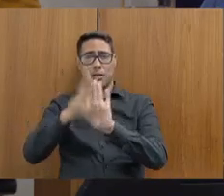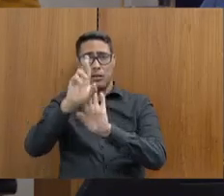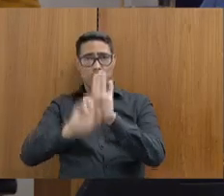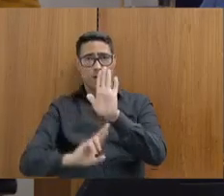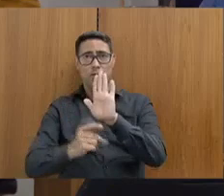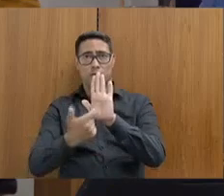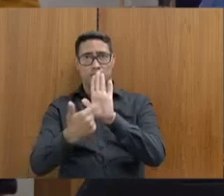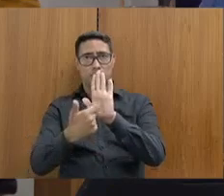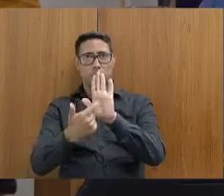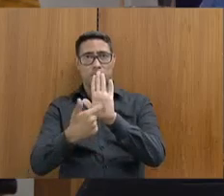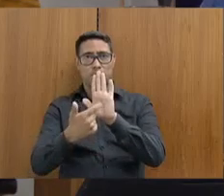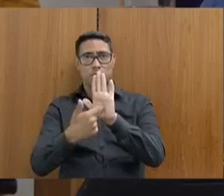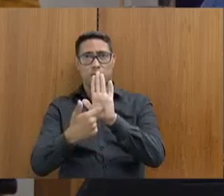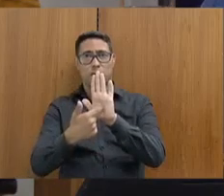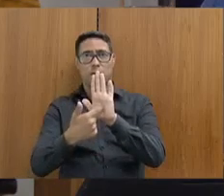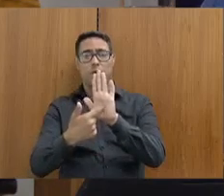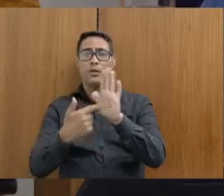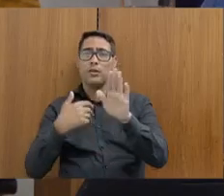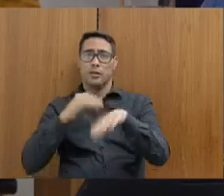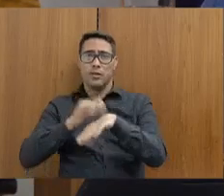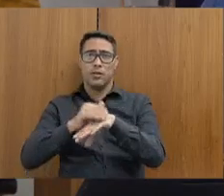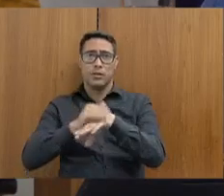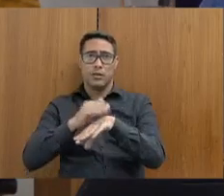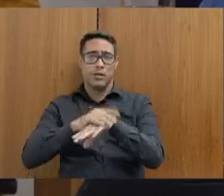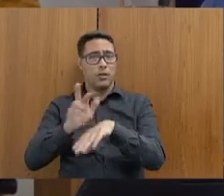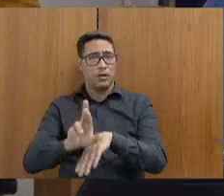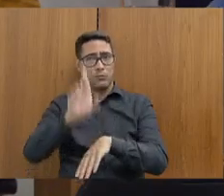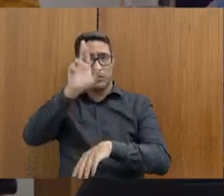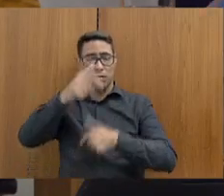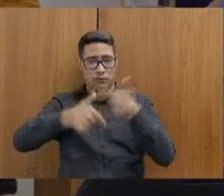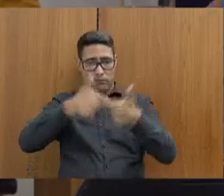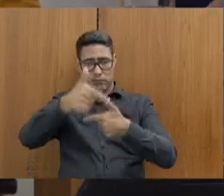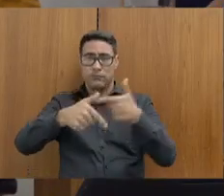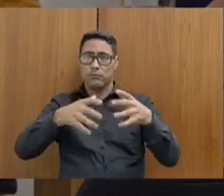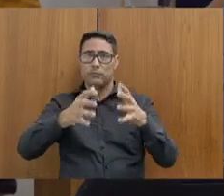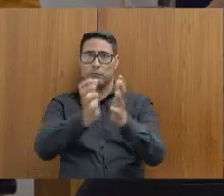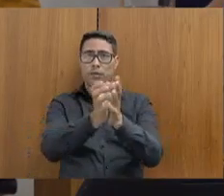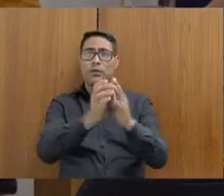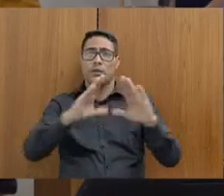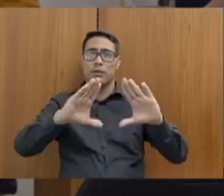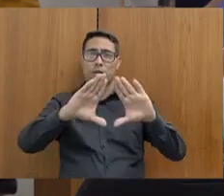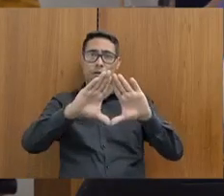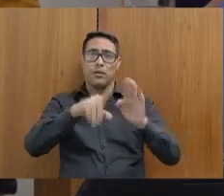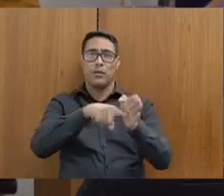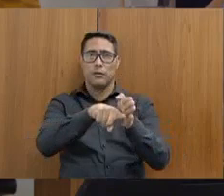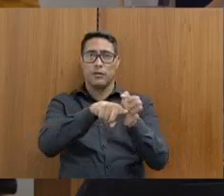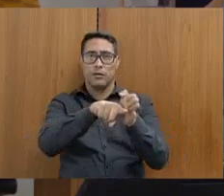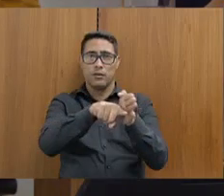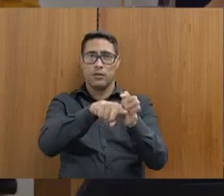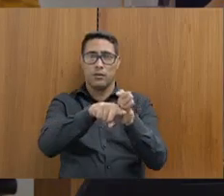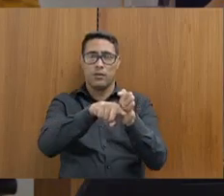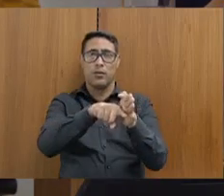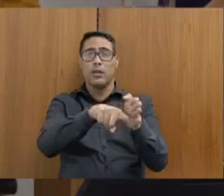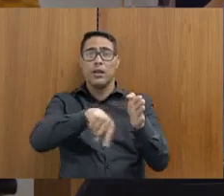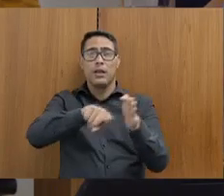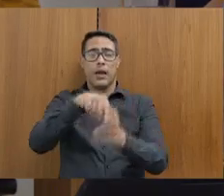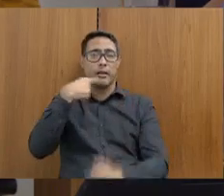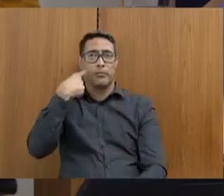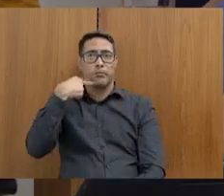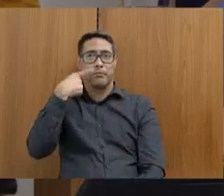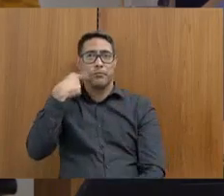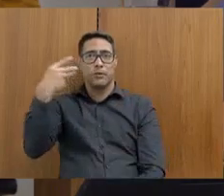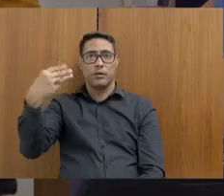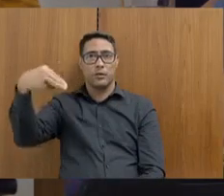disciplinou os trabalhos da Assembleia Fiscaliza. cada deputado disporá de até três minutos para